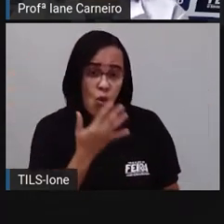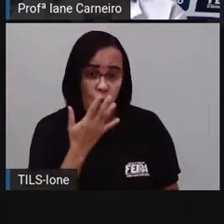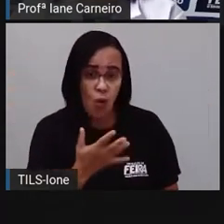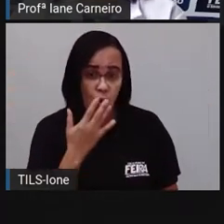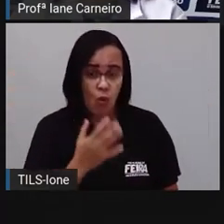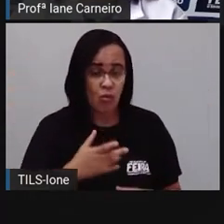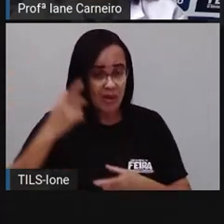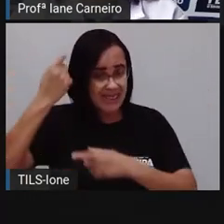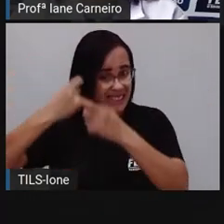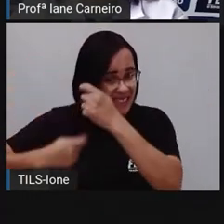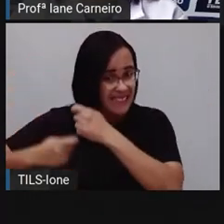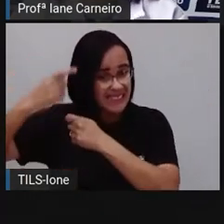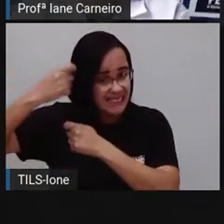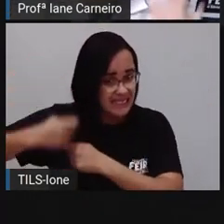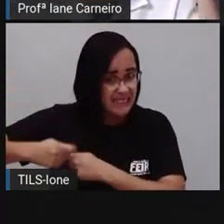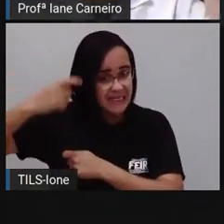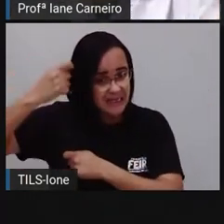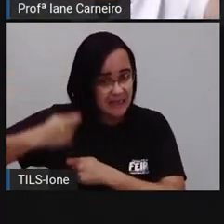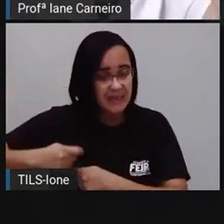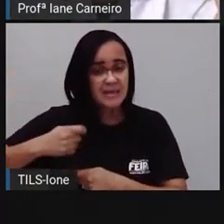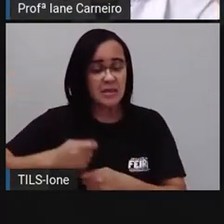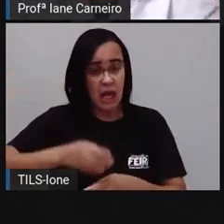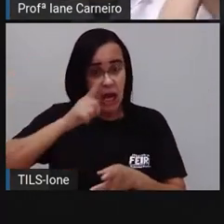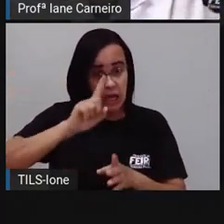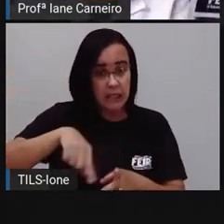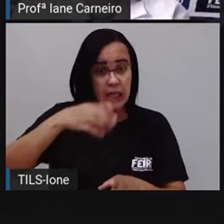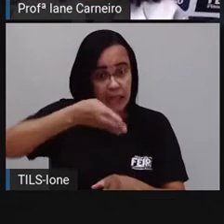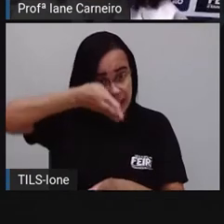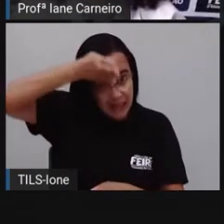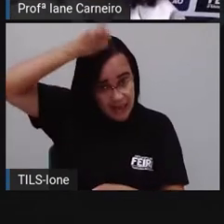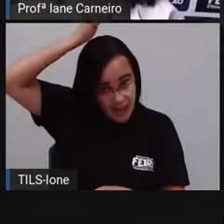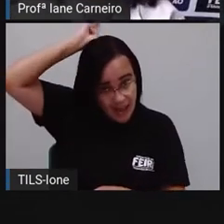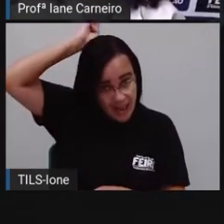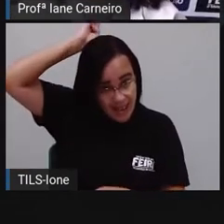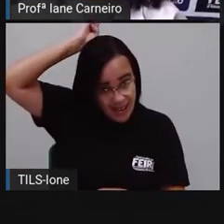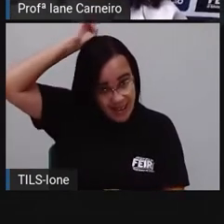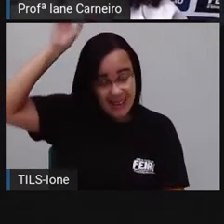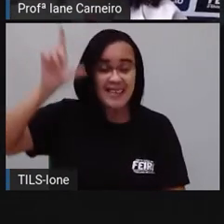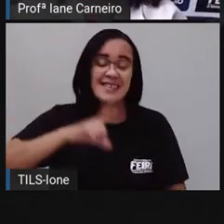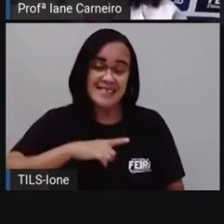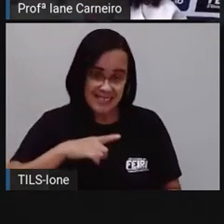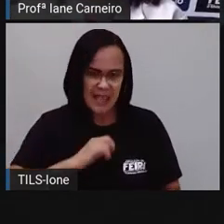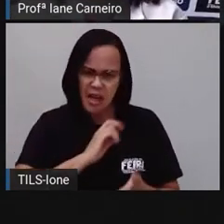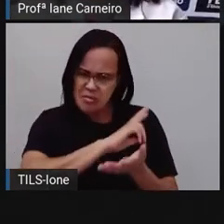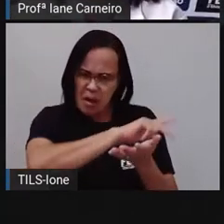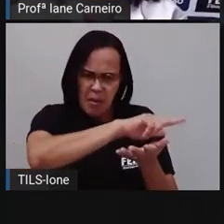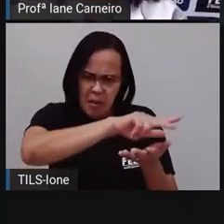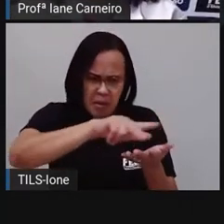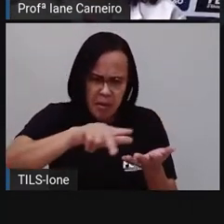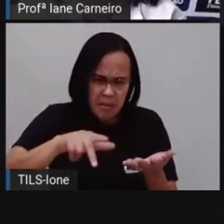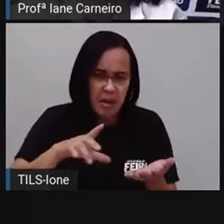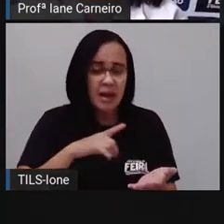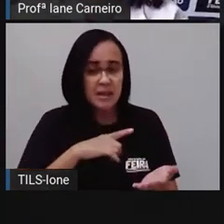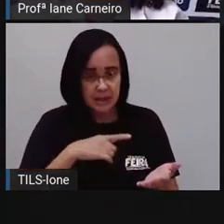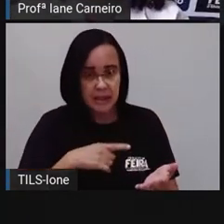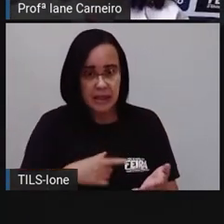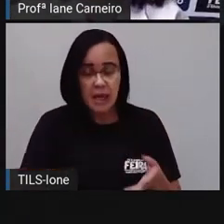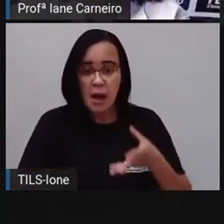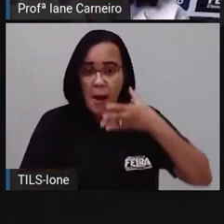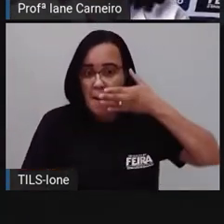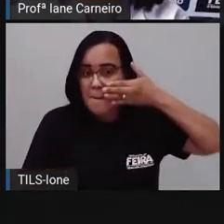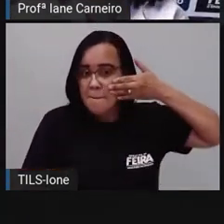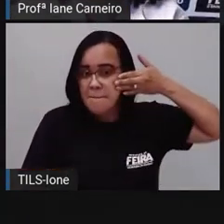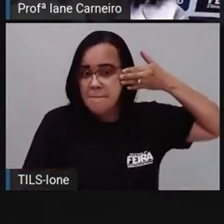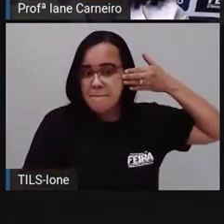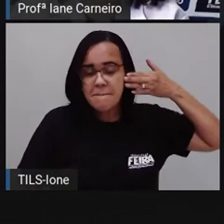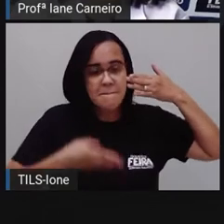Ele alisa às vezes, faz o moicano, ele faz um monte de coisa aí nessa cabeleira. A pele dele é uma pele negra, né?